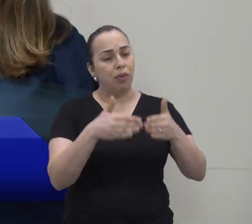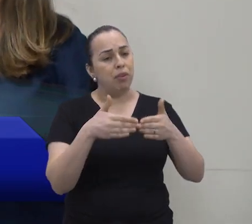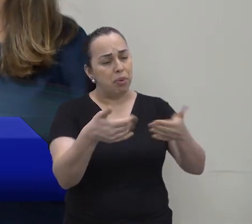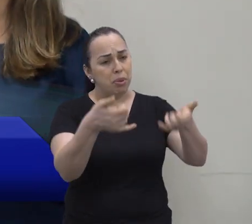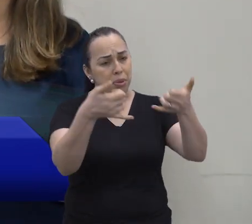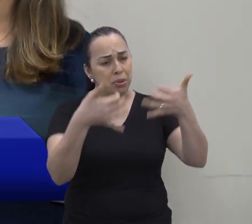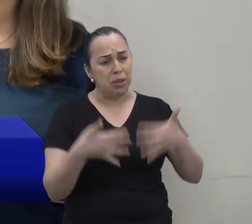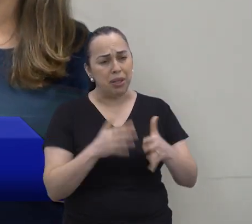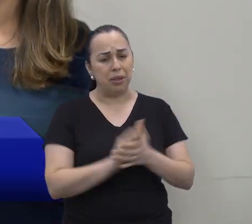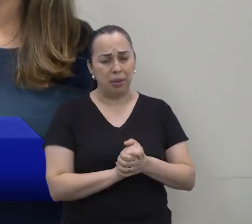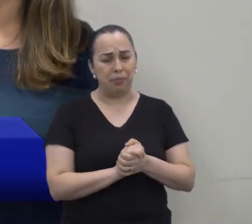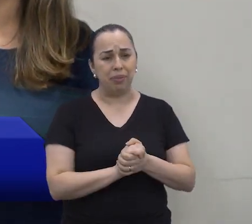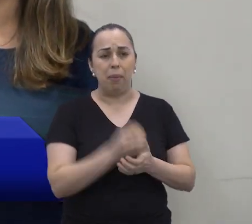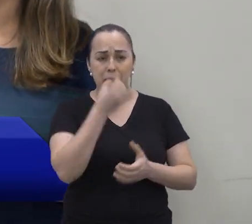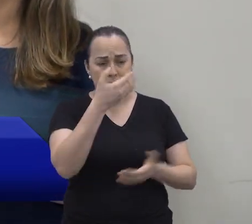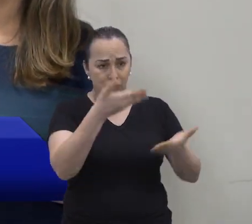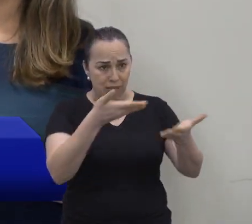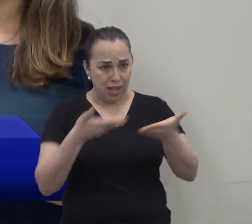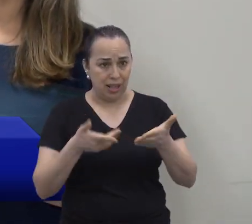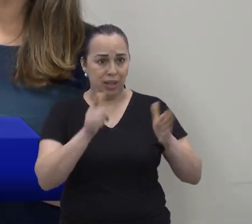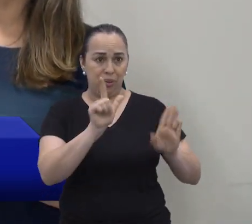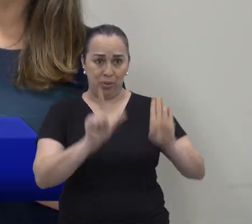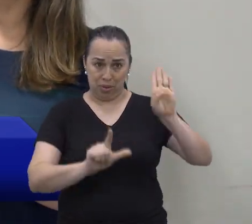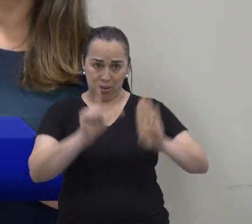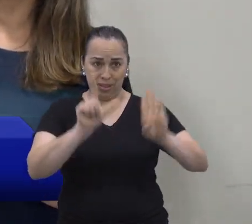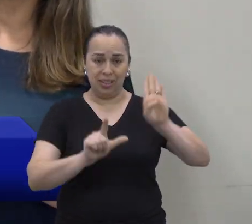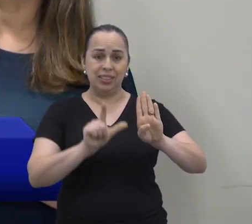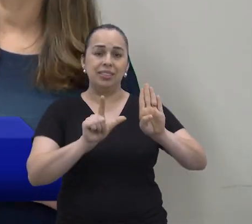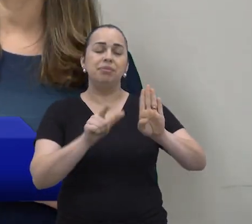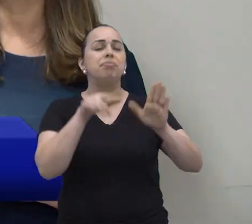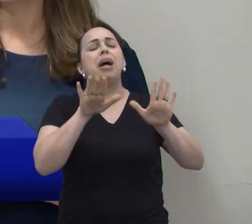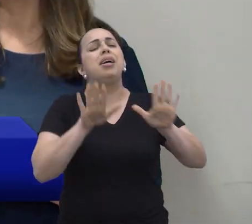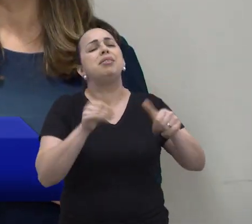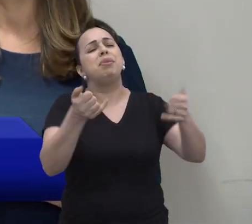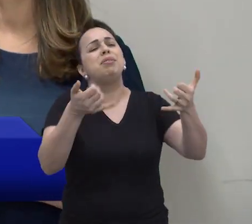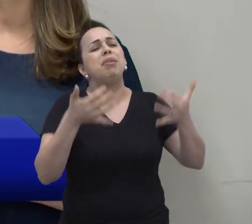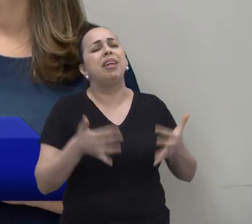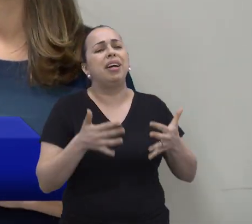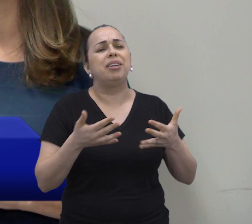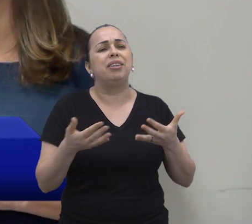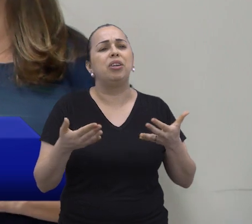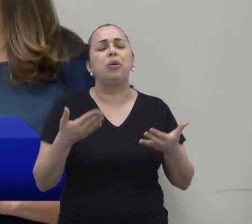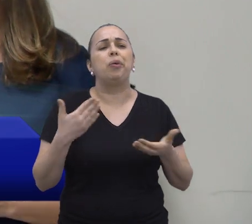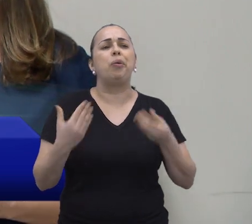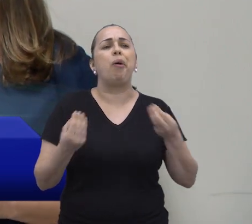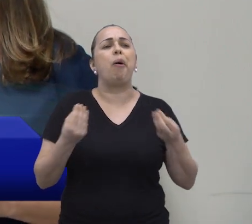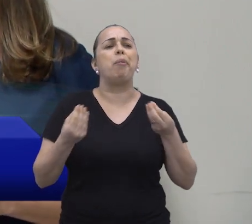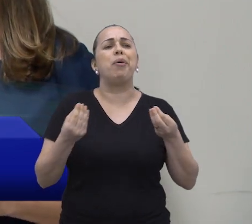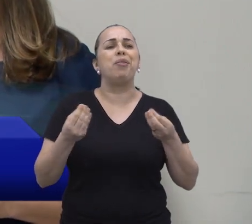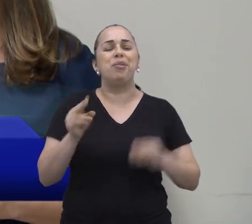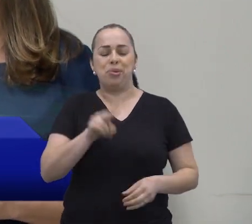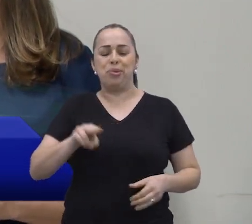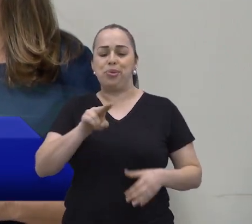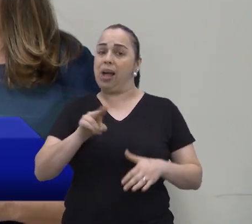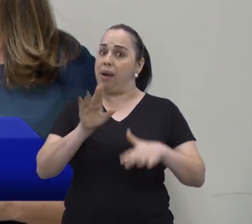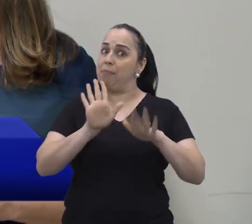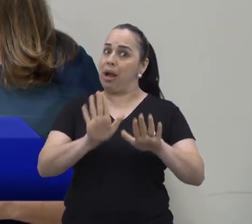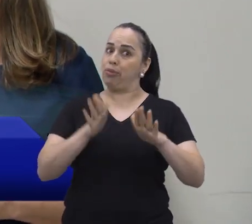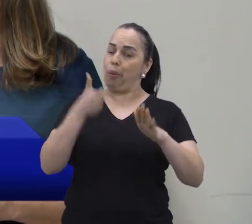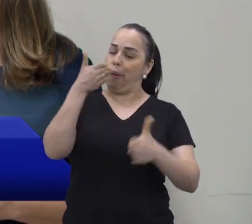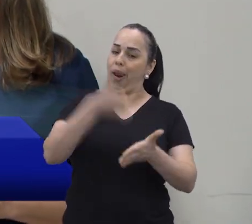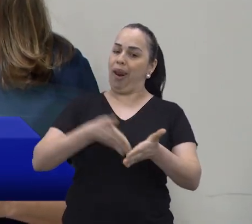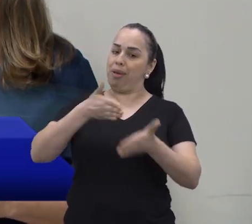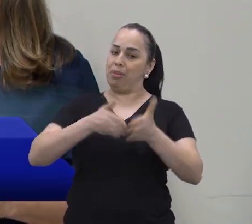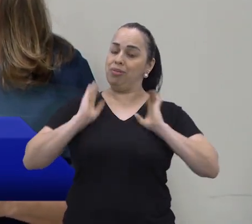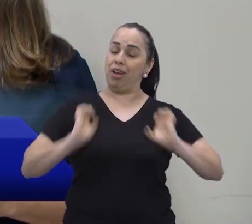etiqueta, né, Ana Flávia? Por favor, me conte primeiro bem-vindo ao nosso boletim legislativo. Me fala, conta para a gente qual que o limite de